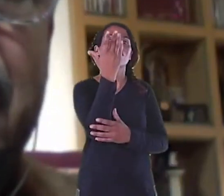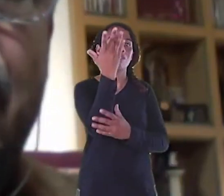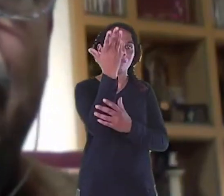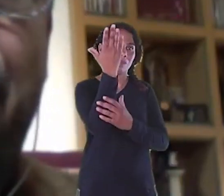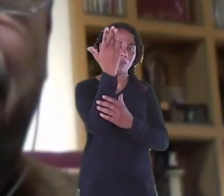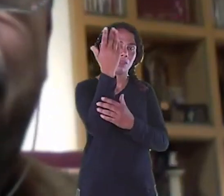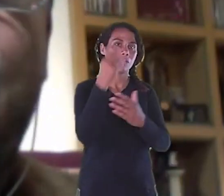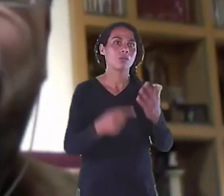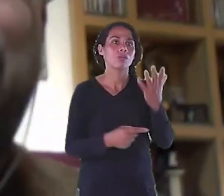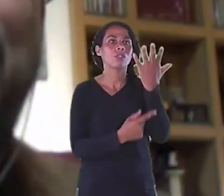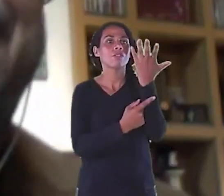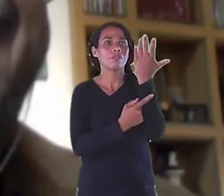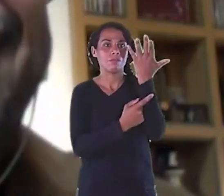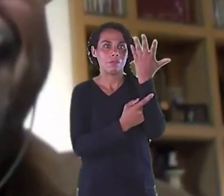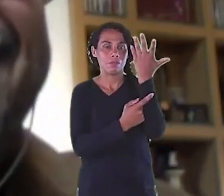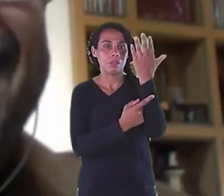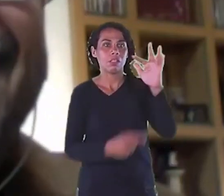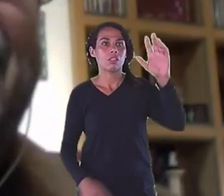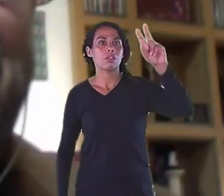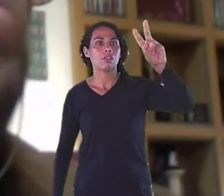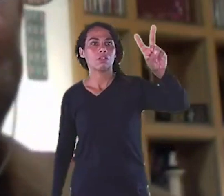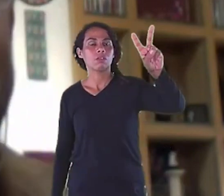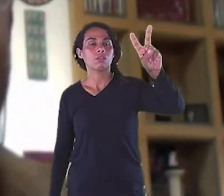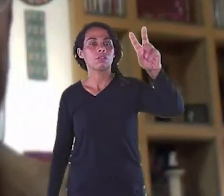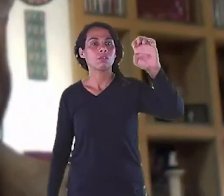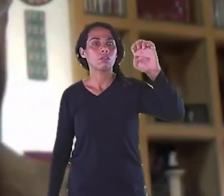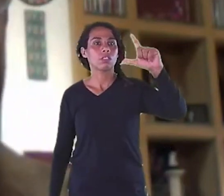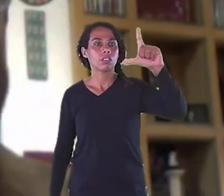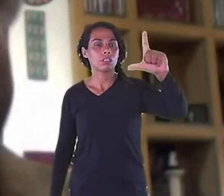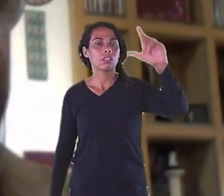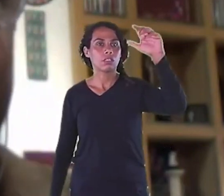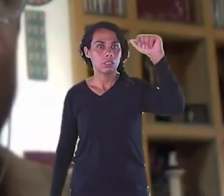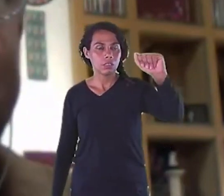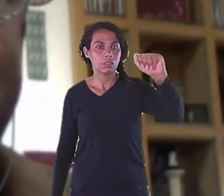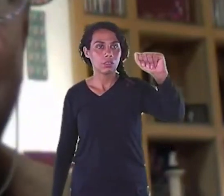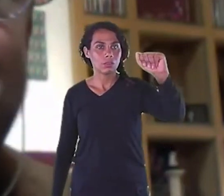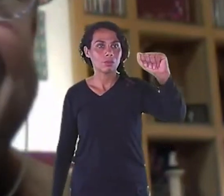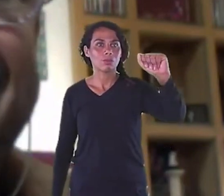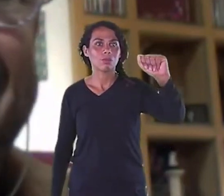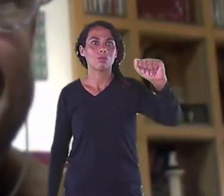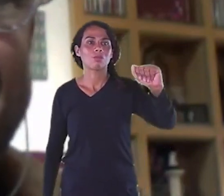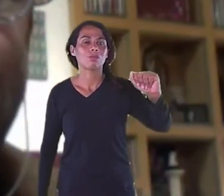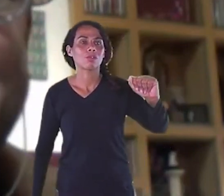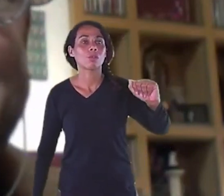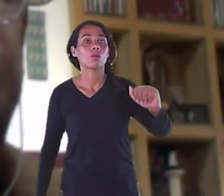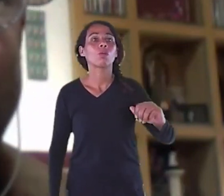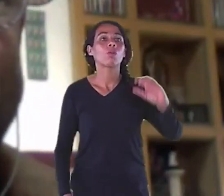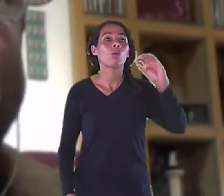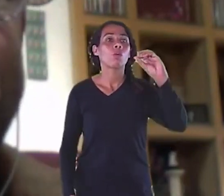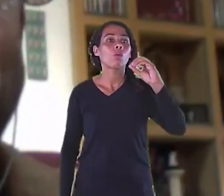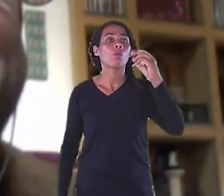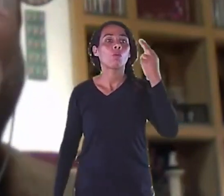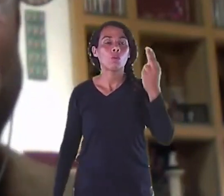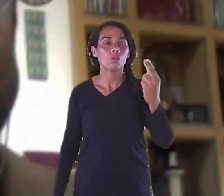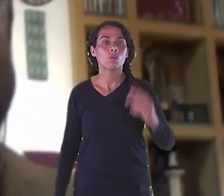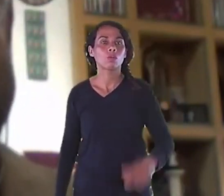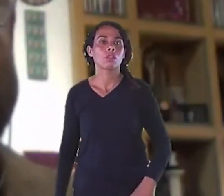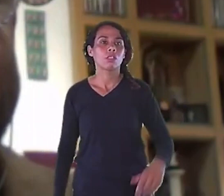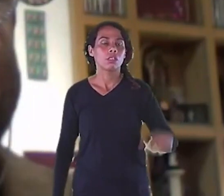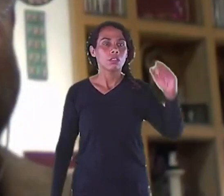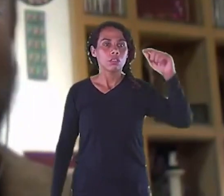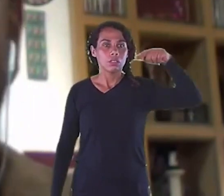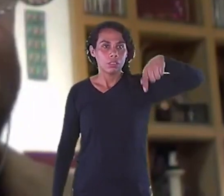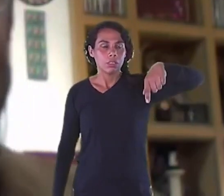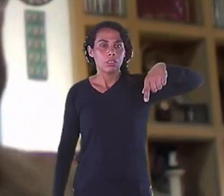uma oportunidade De ajudar Com os irmãos A colocar Querosene No recipiente Da geladeira Para ela gelar